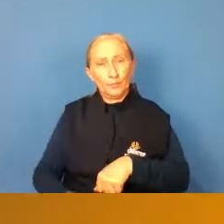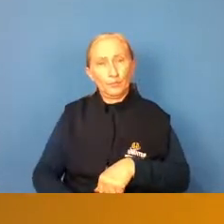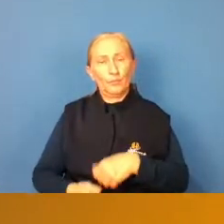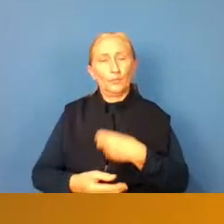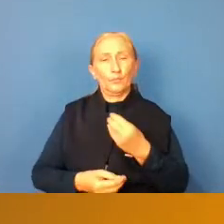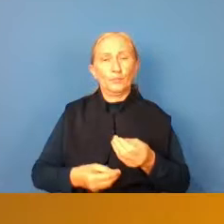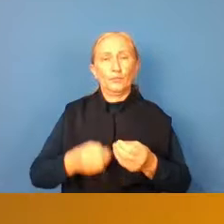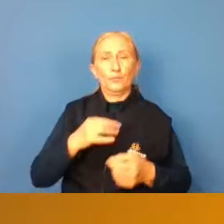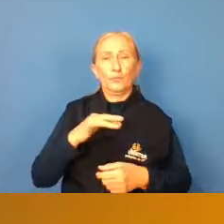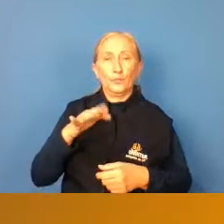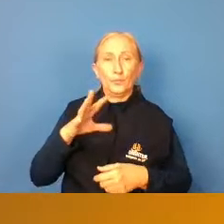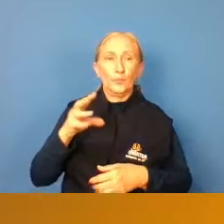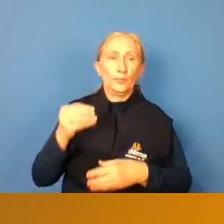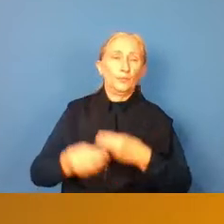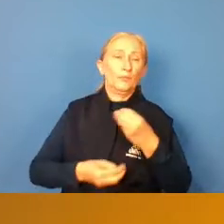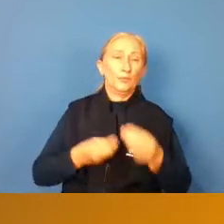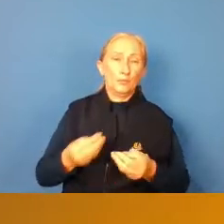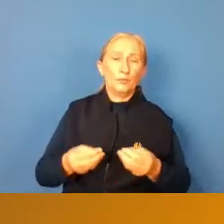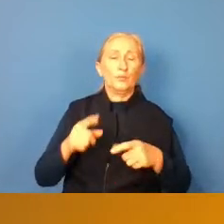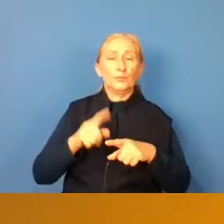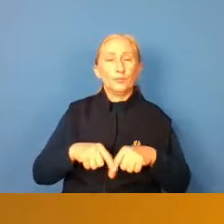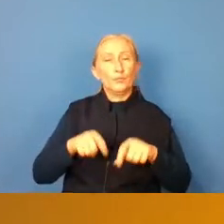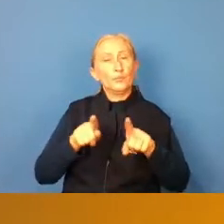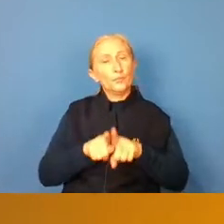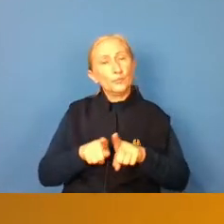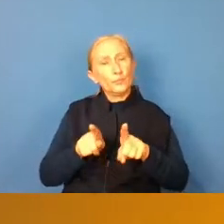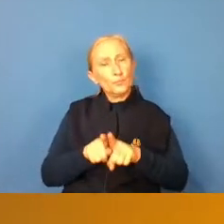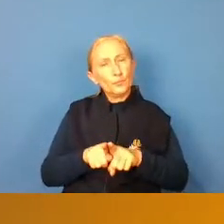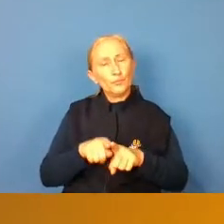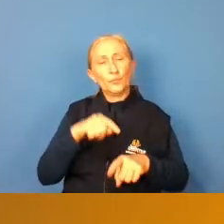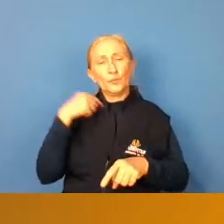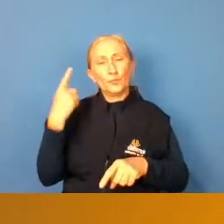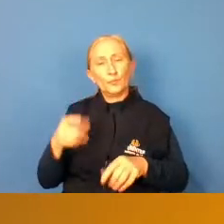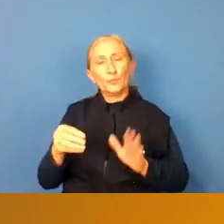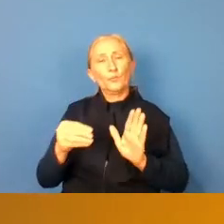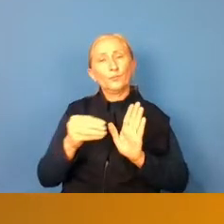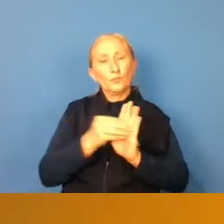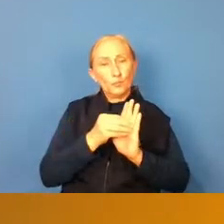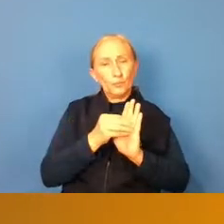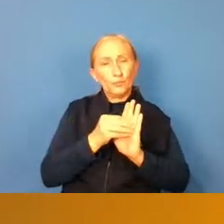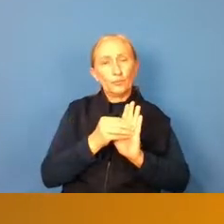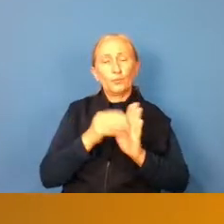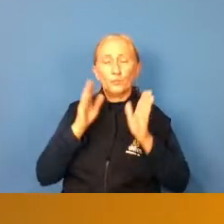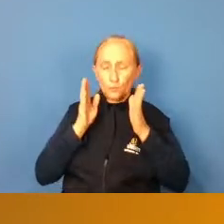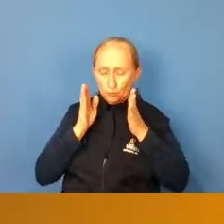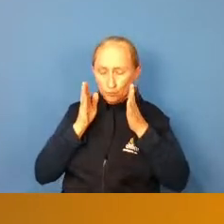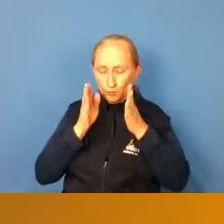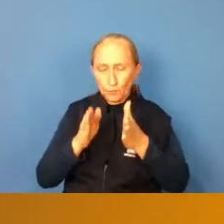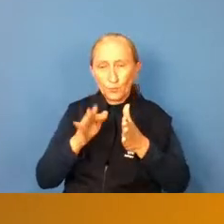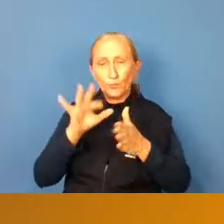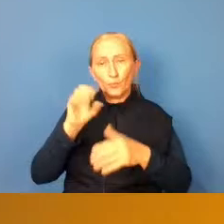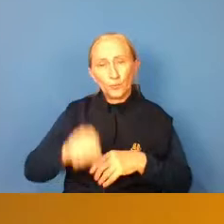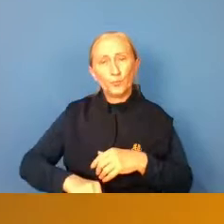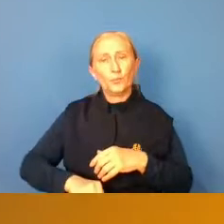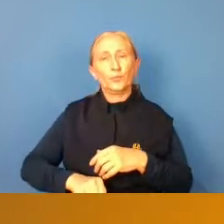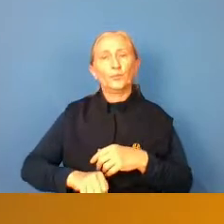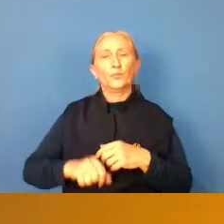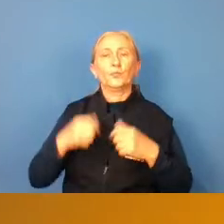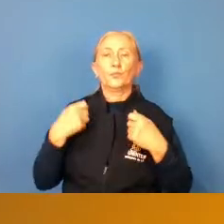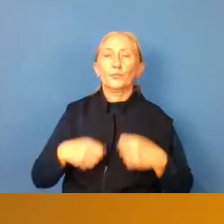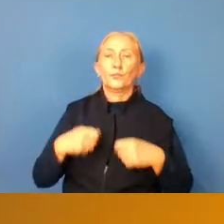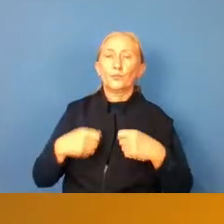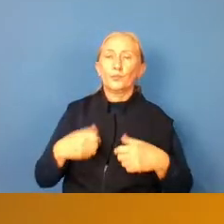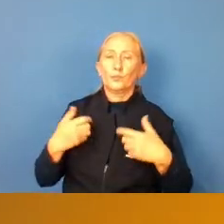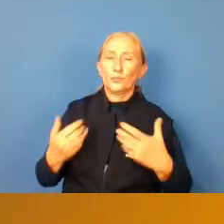dos zagueiros então por isso também que nós colocamos ali que o foco sim também precisa